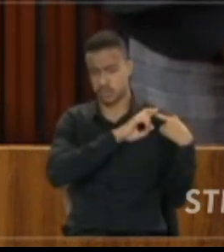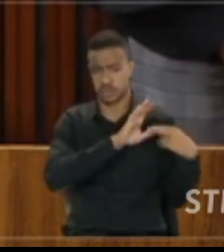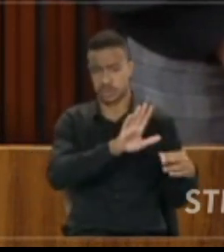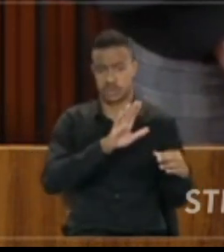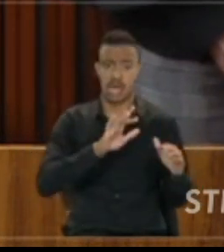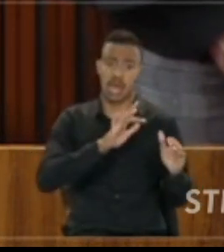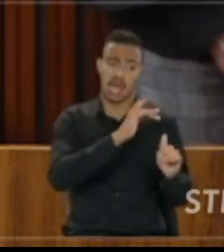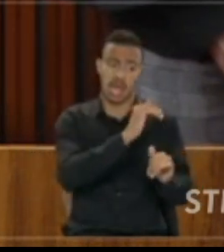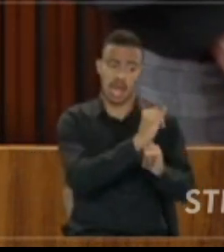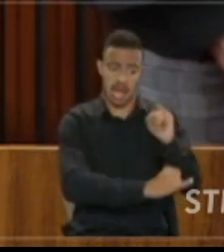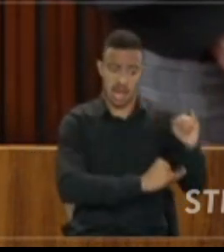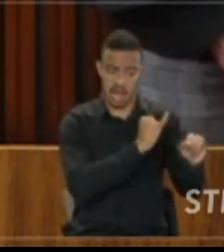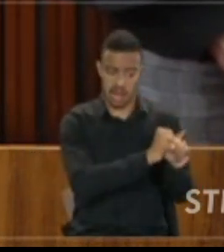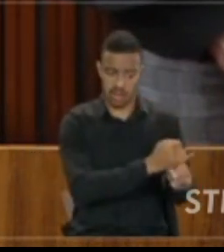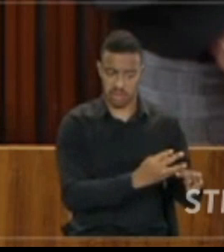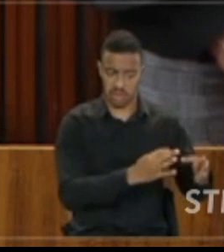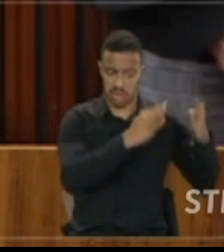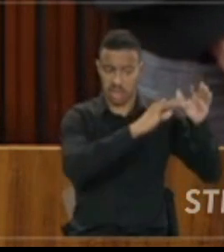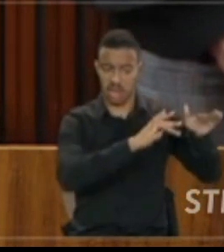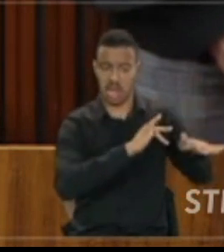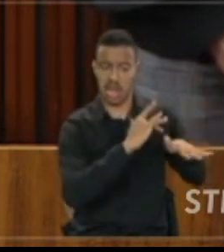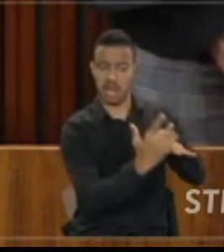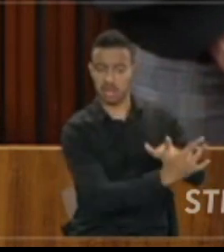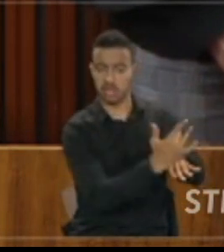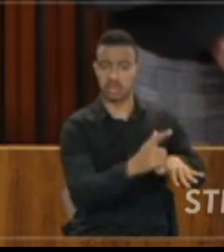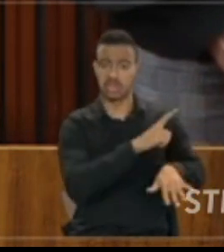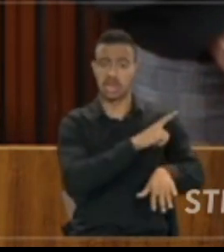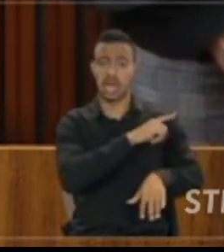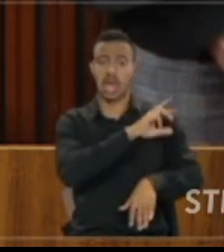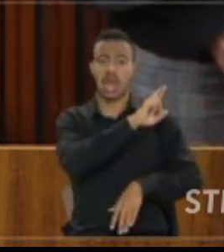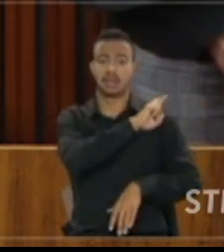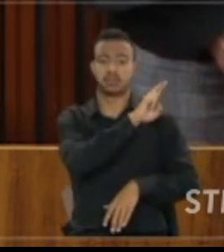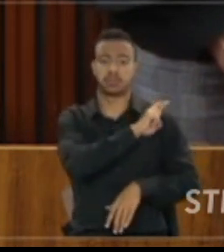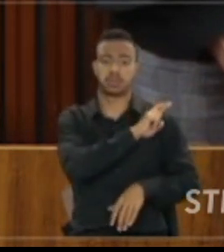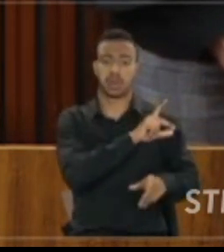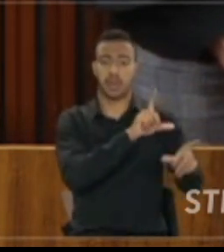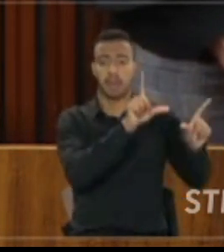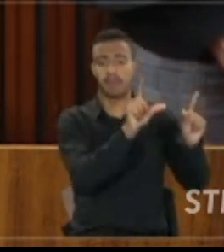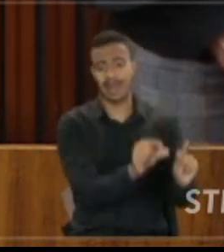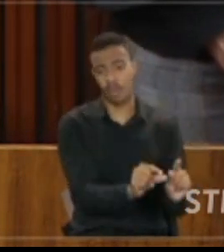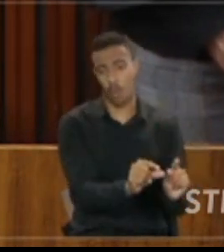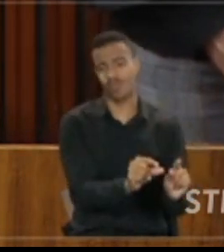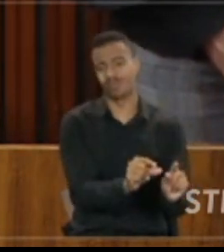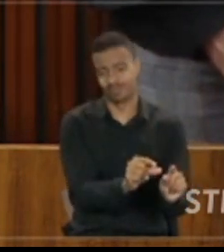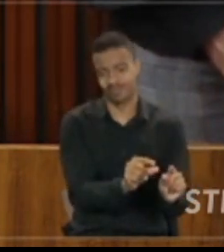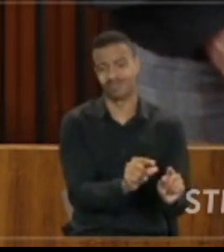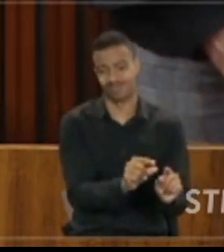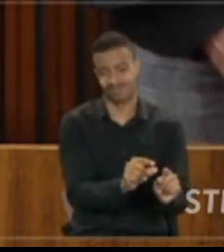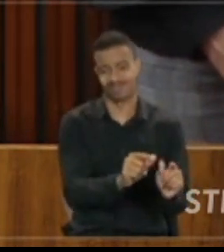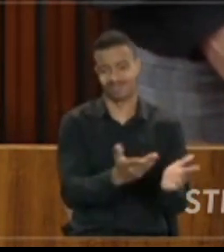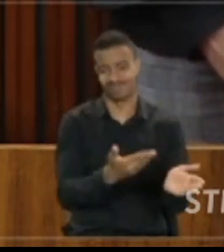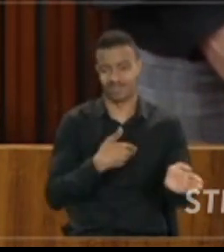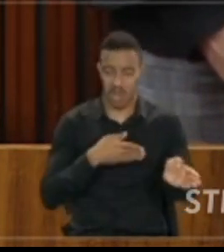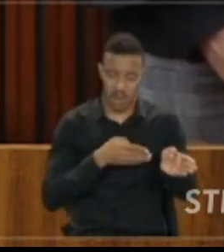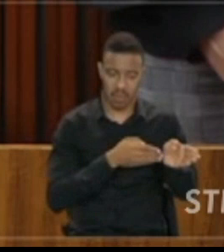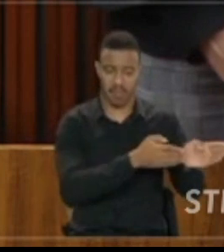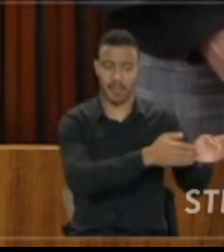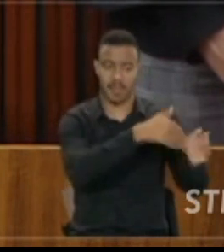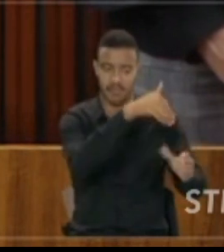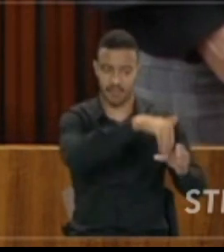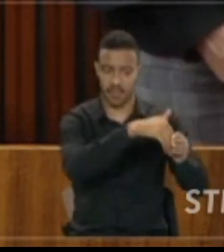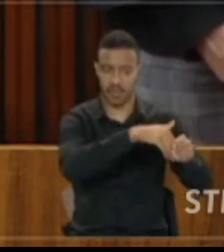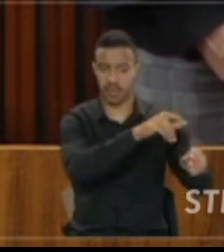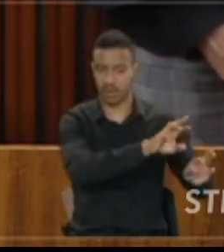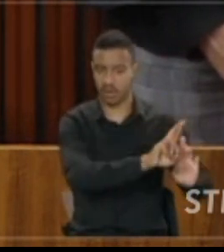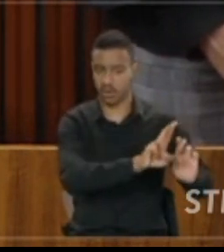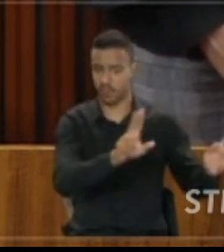redes sociais, até então, têm uma responsabilidade menor. Então, acompanho a divergência